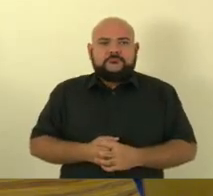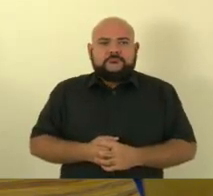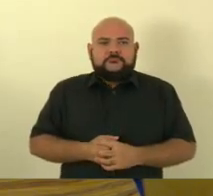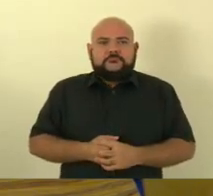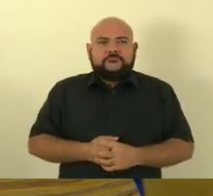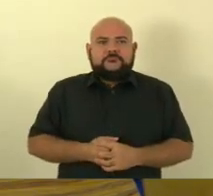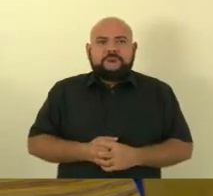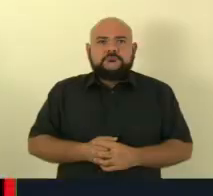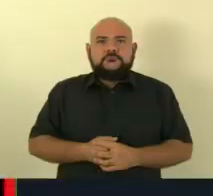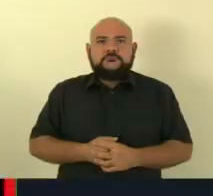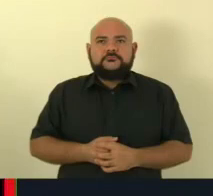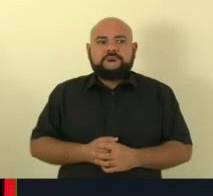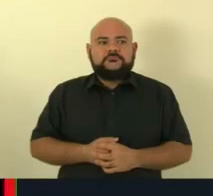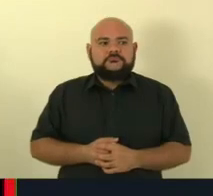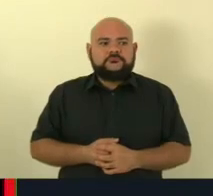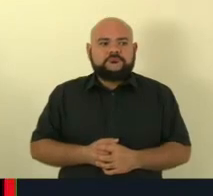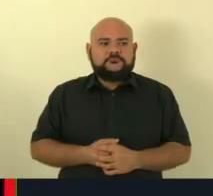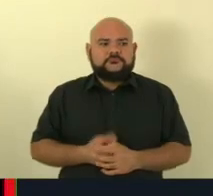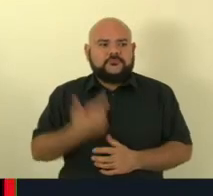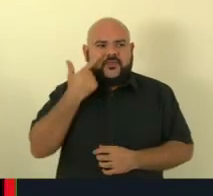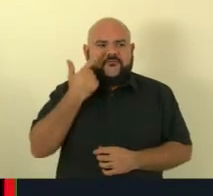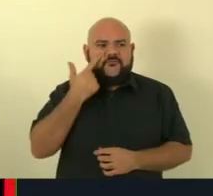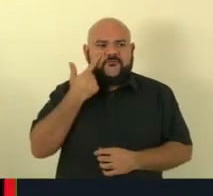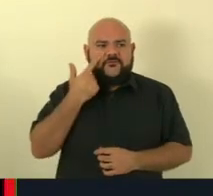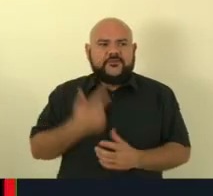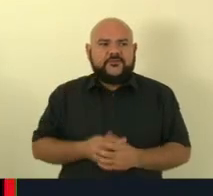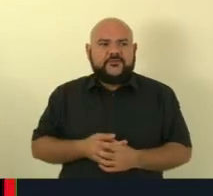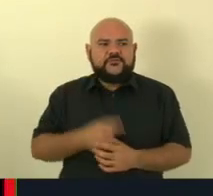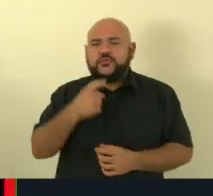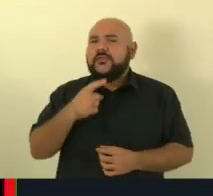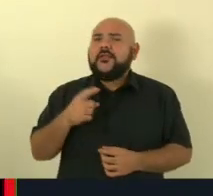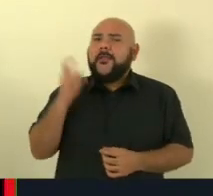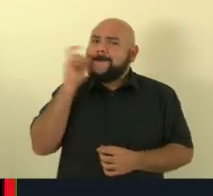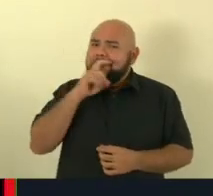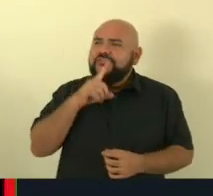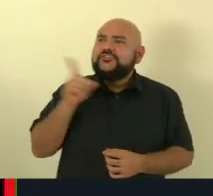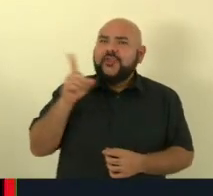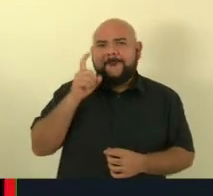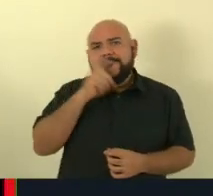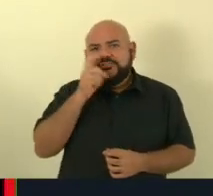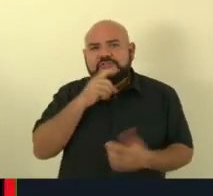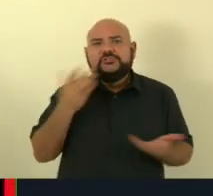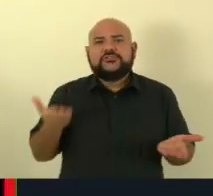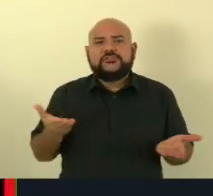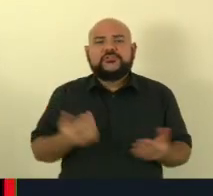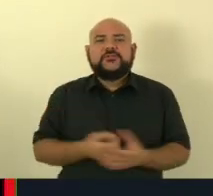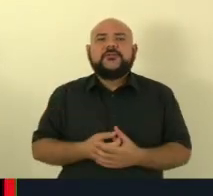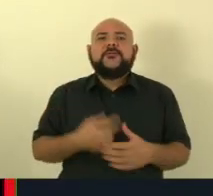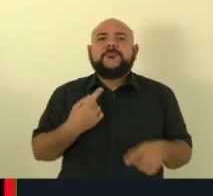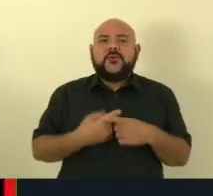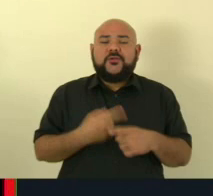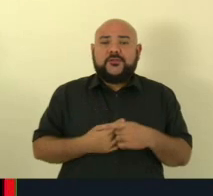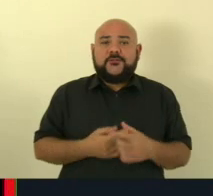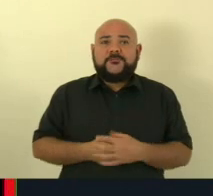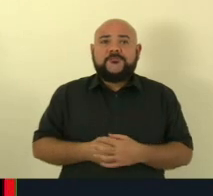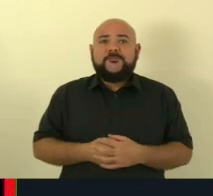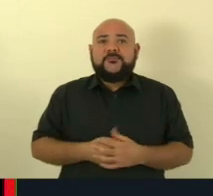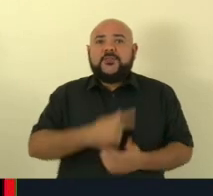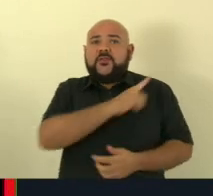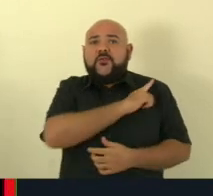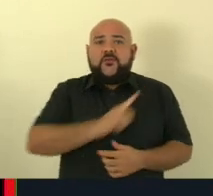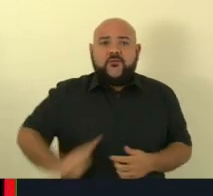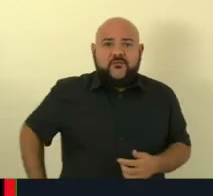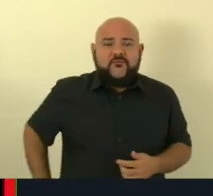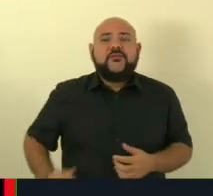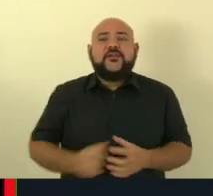aí olha na campanha mais uma das grandes mentiras que a gente passou ouvindo que se o governo Lula ganhasse não teria aumento de